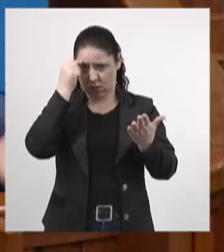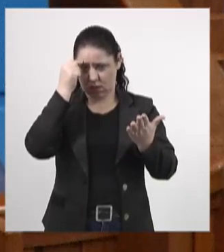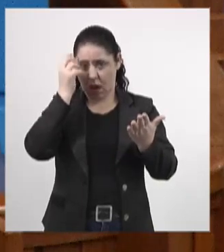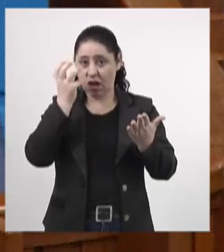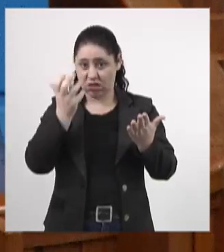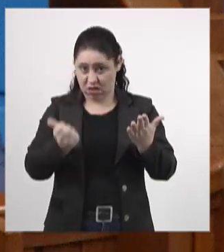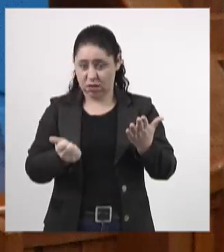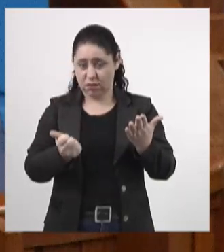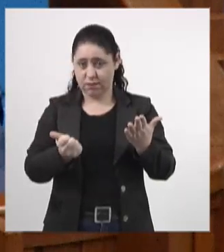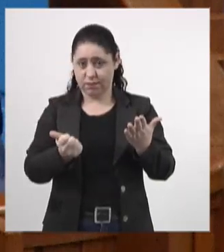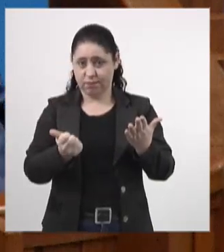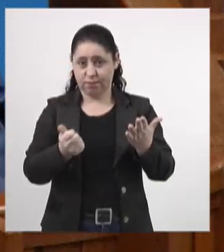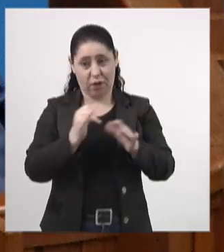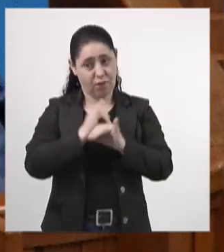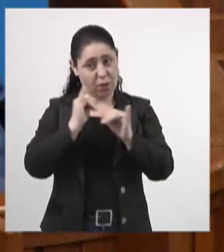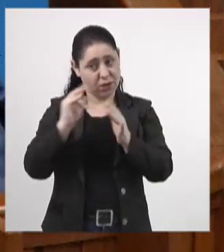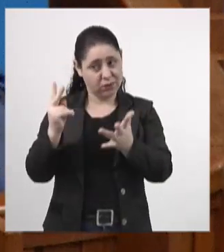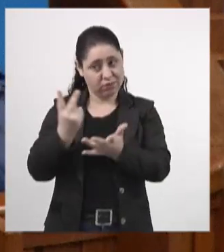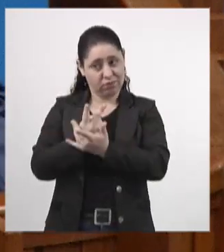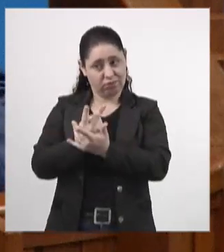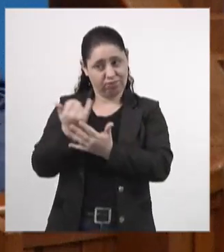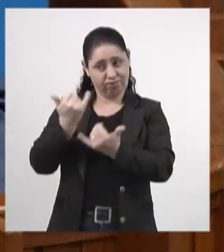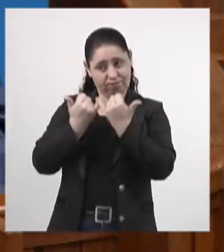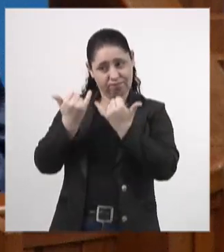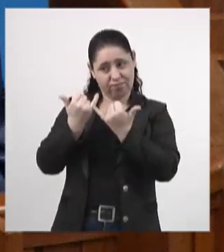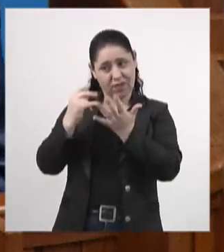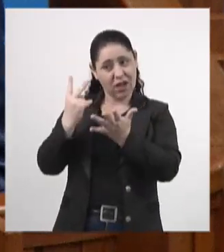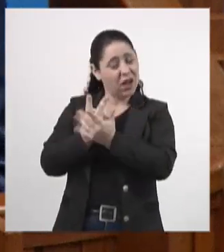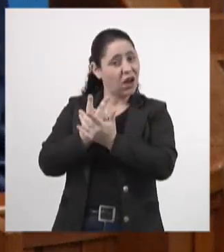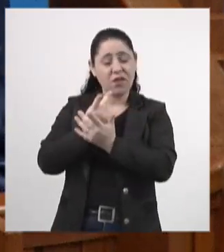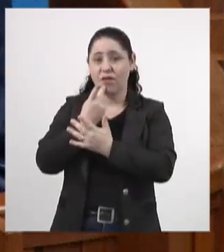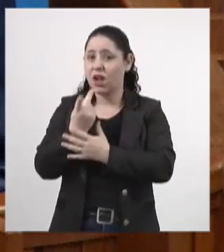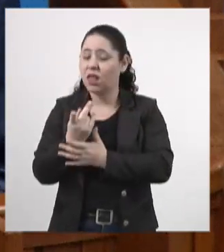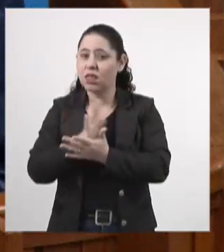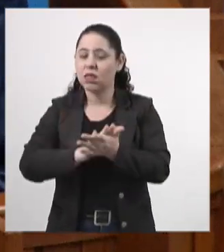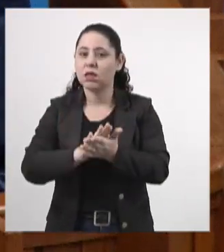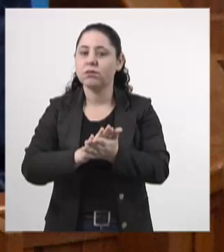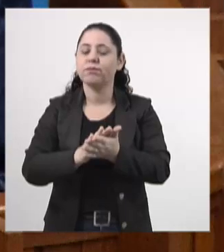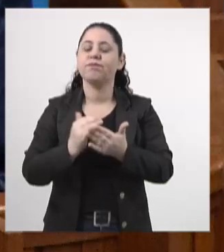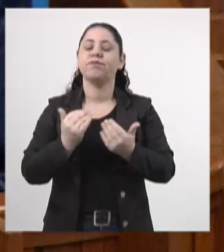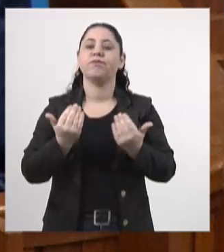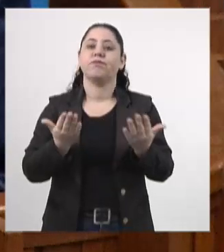aceitar essa informação? Está errado. Então,